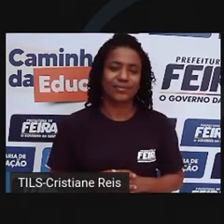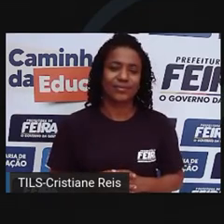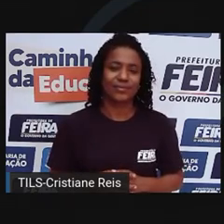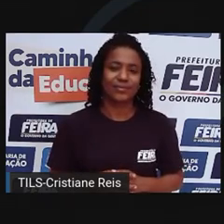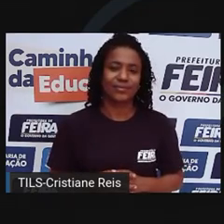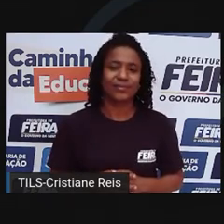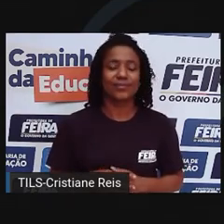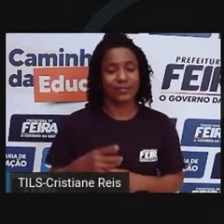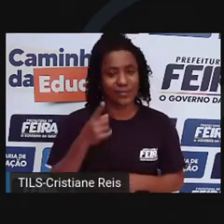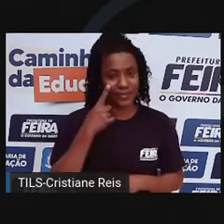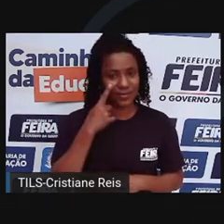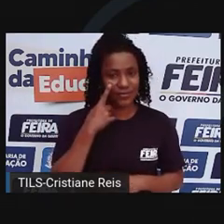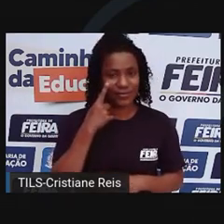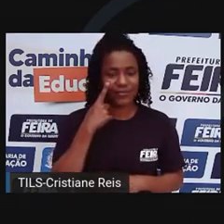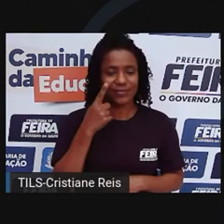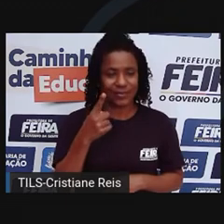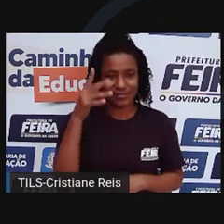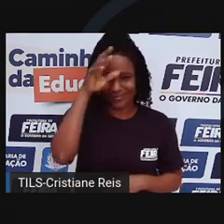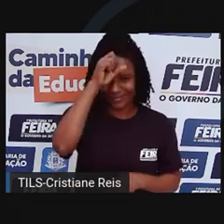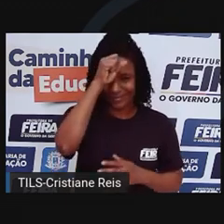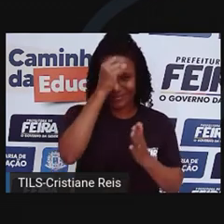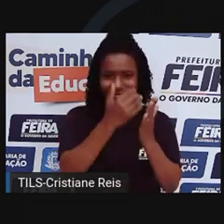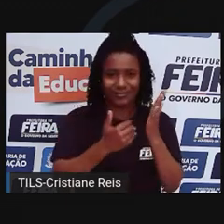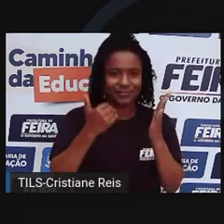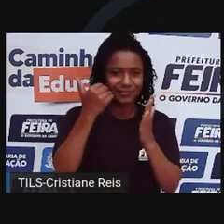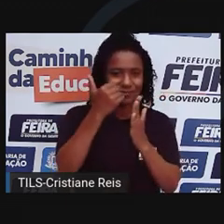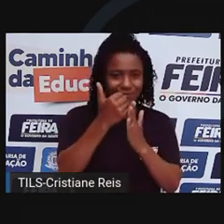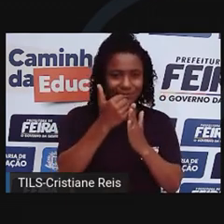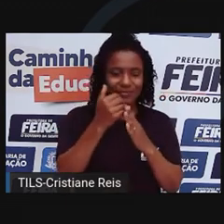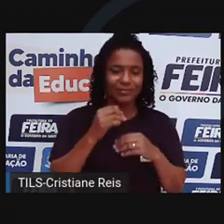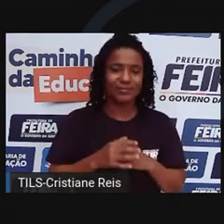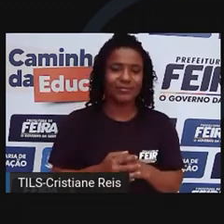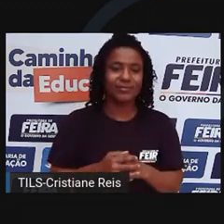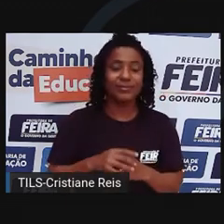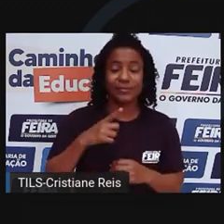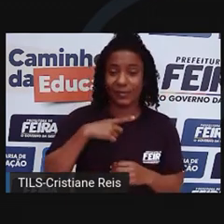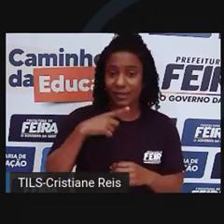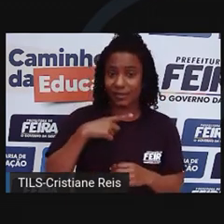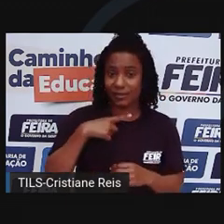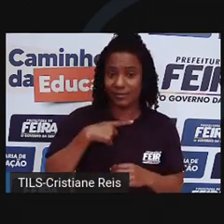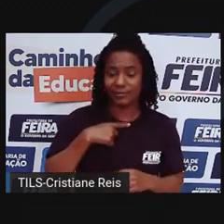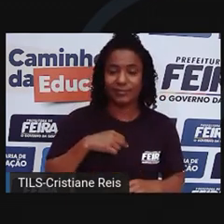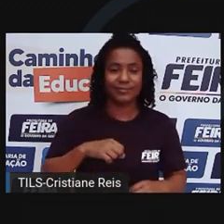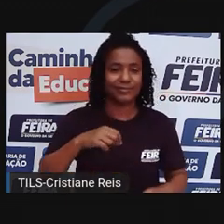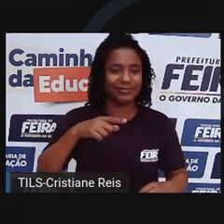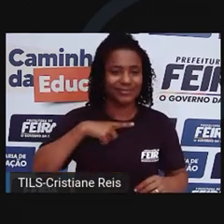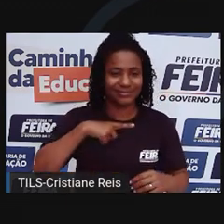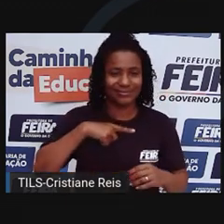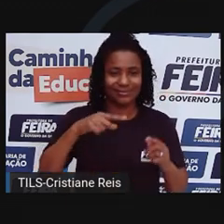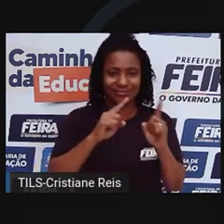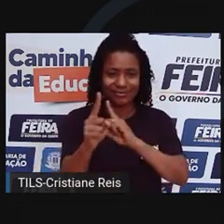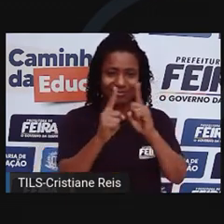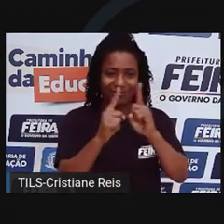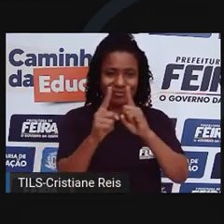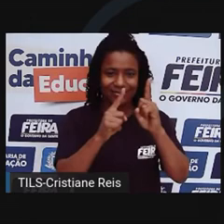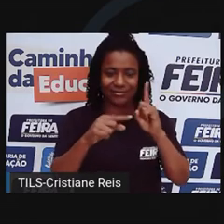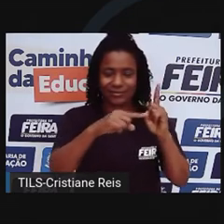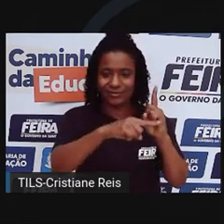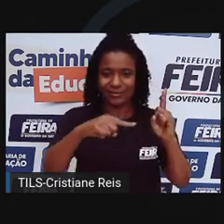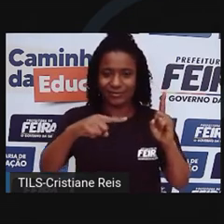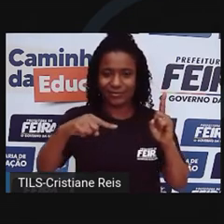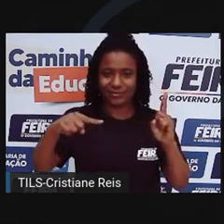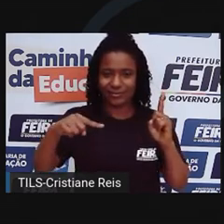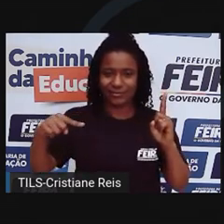Vamos aprender mais. A faixa tracejada, com tracinhos no meio da pista, indica que um carro